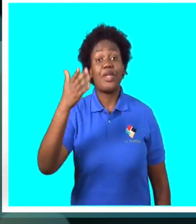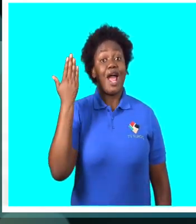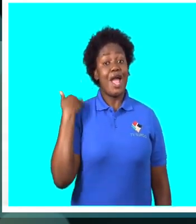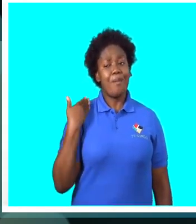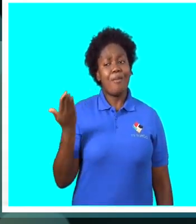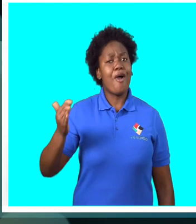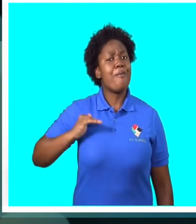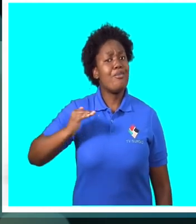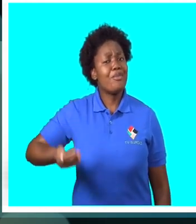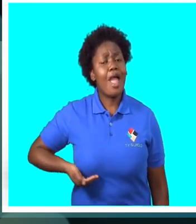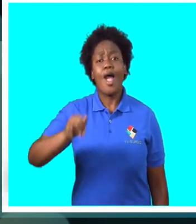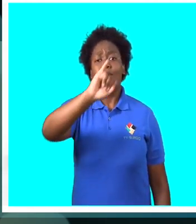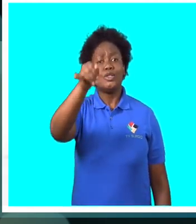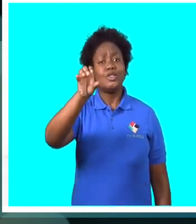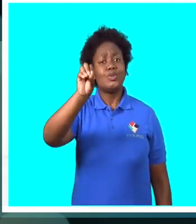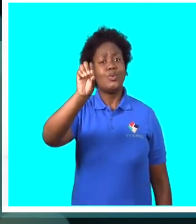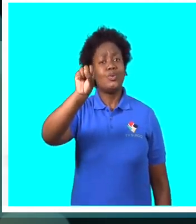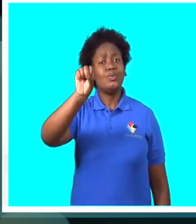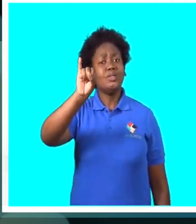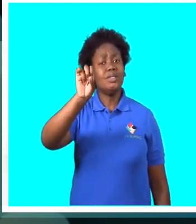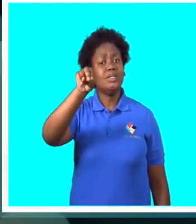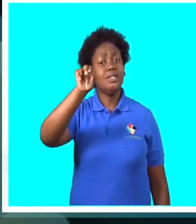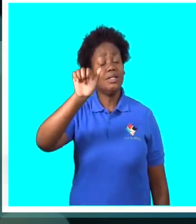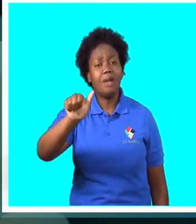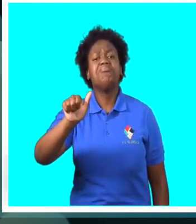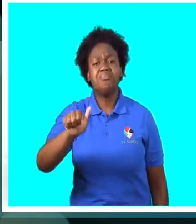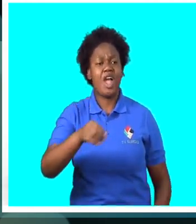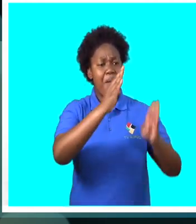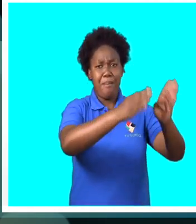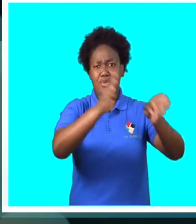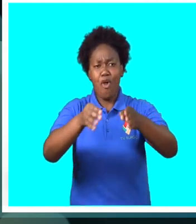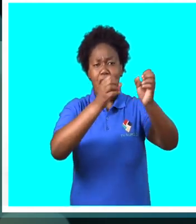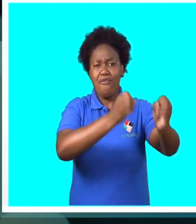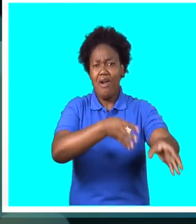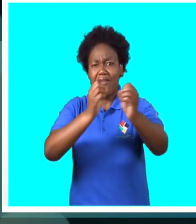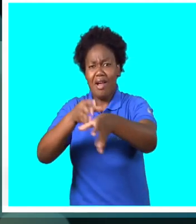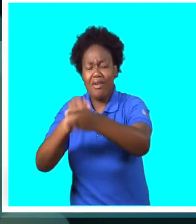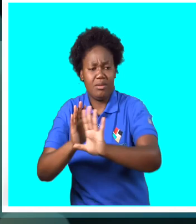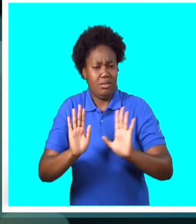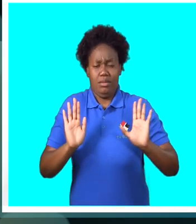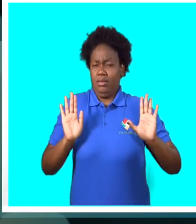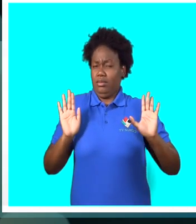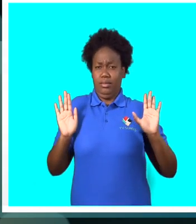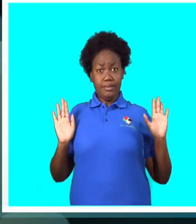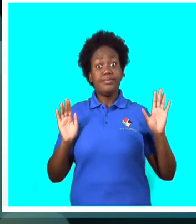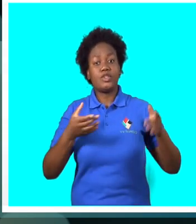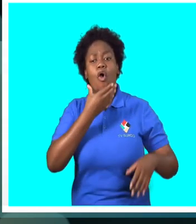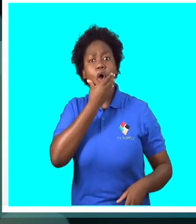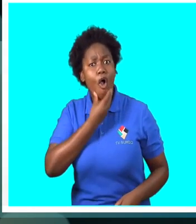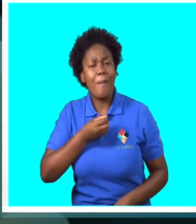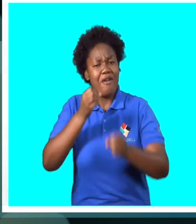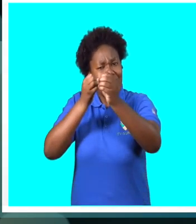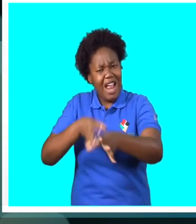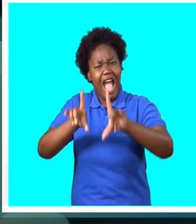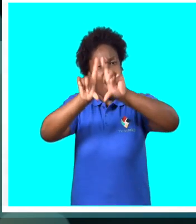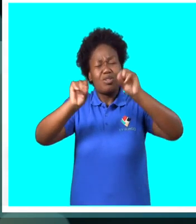Malenha Machel, irmão de Josina, apelou a imparcialidade da imprensa, visto que há muita especulação